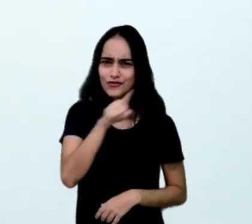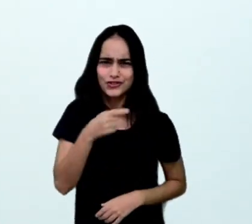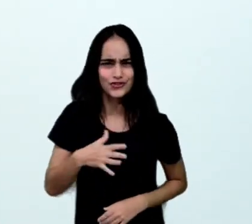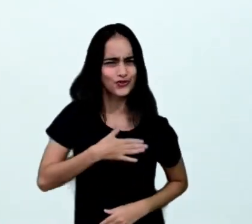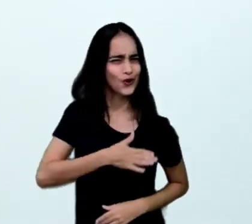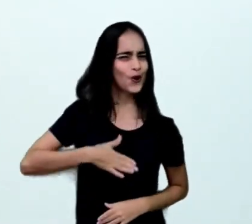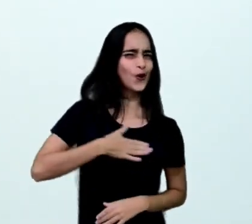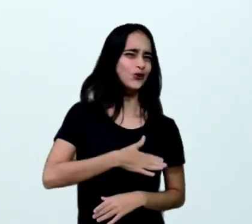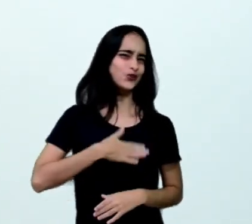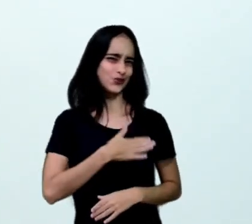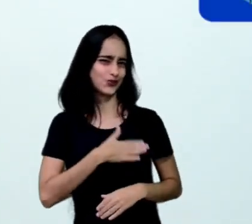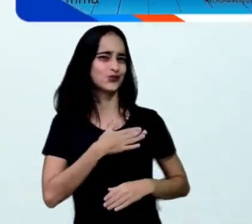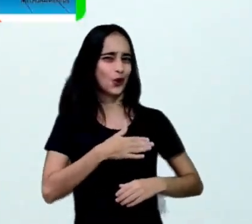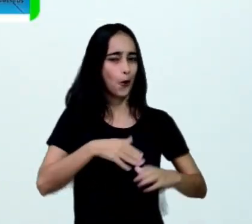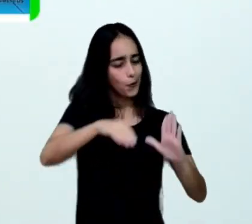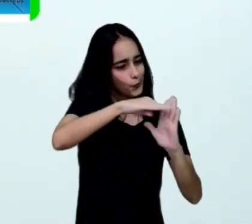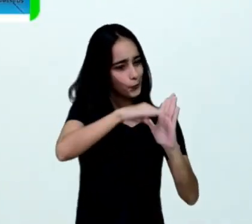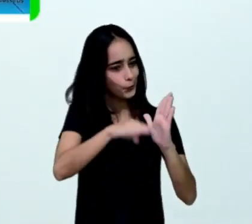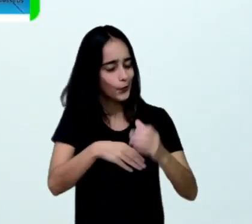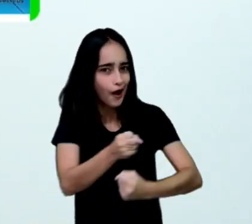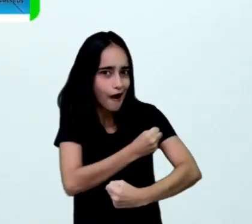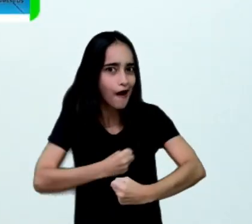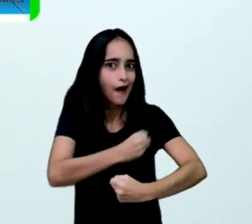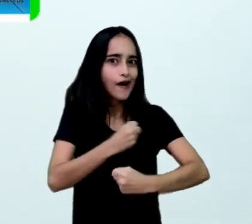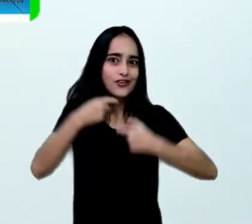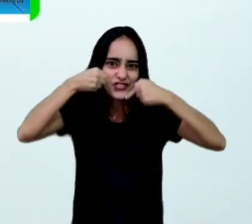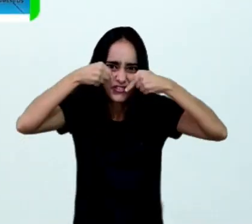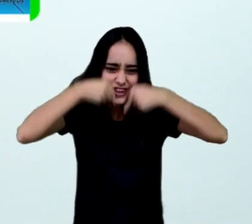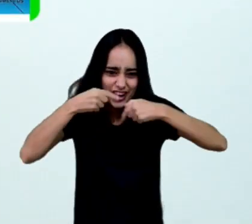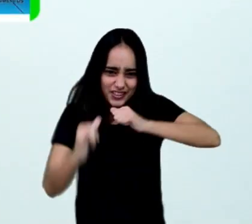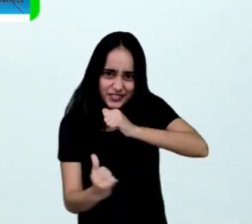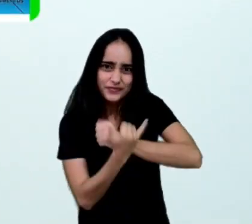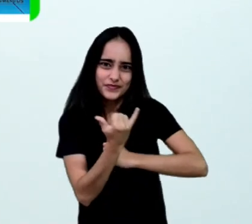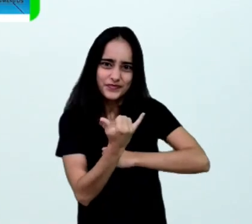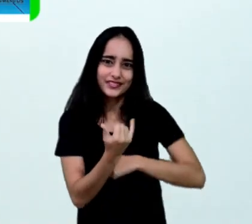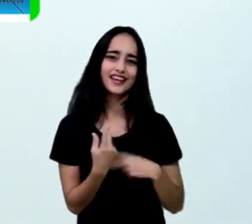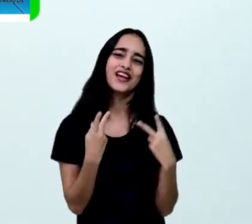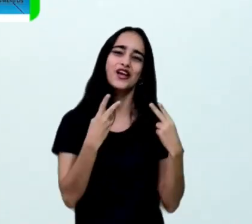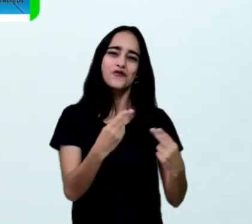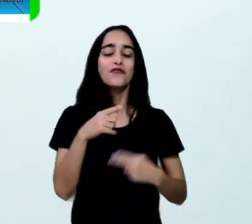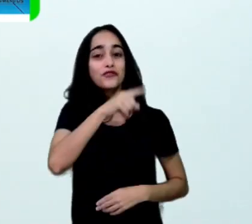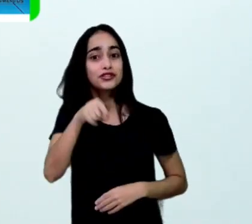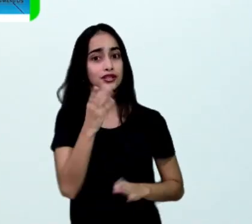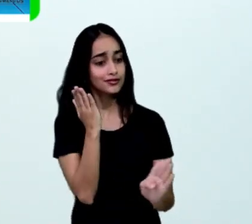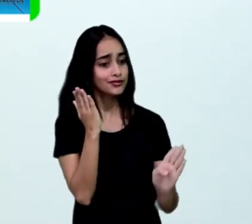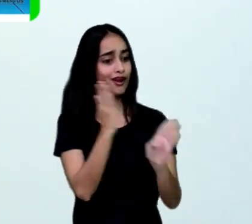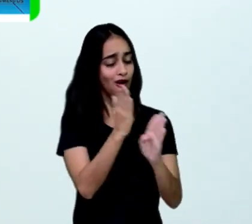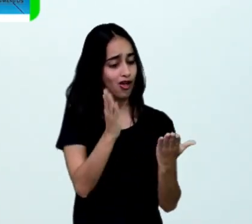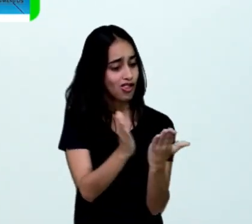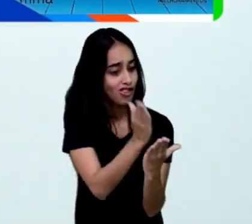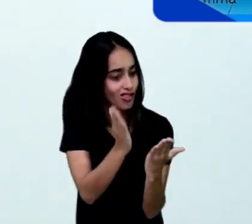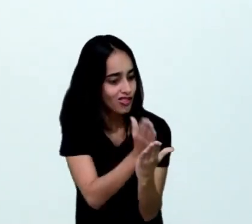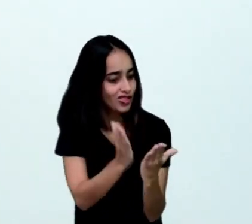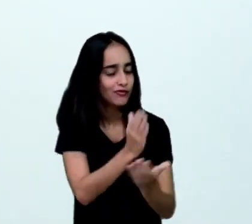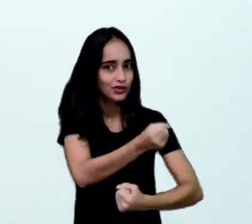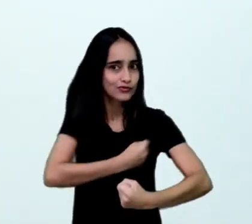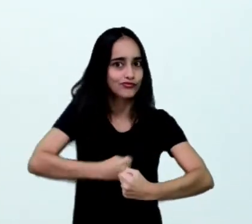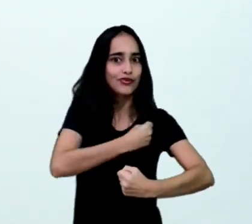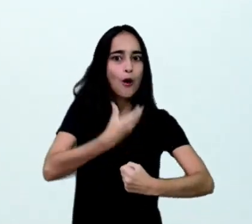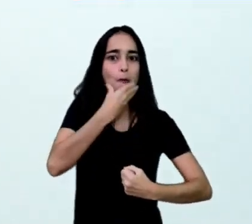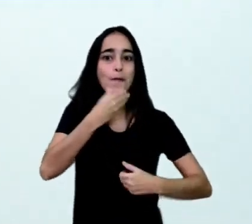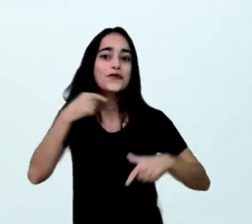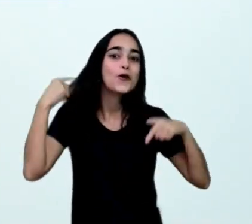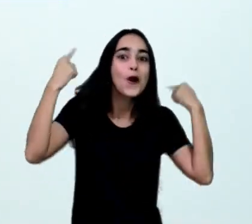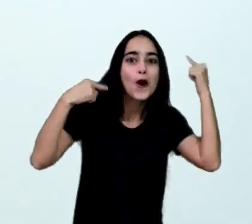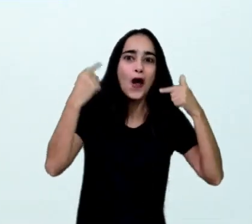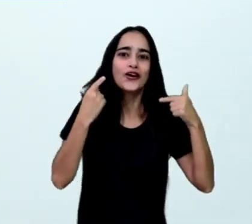do suco do vampiro enganado? Essa e outras receitas você vai encontrar no livro de receitas do Menino Maluquinho, que está